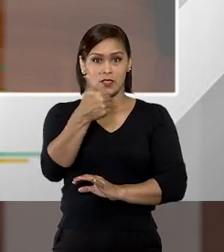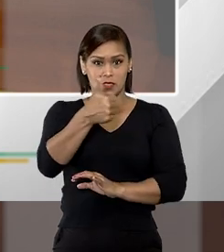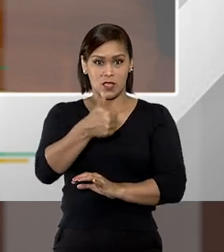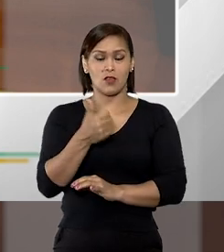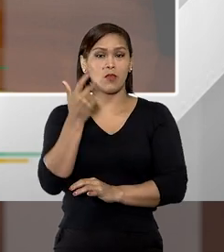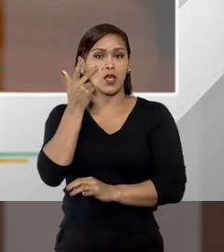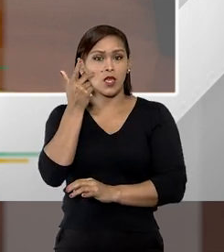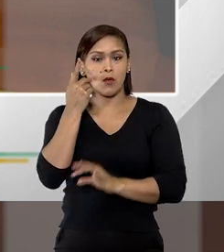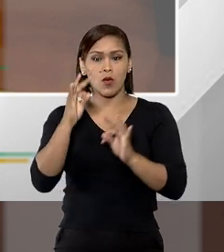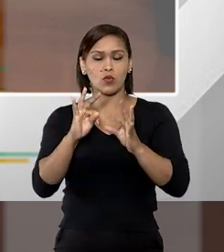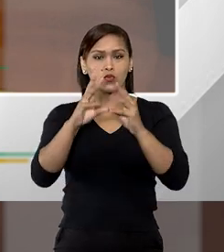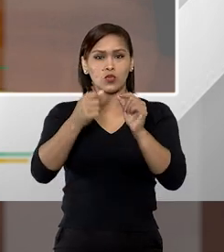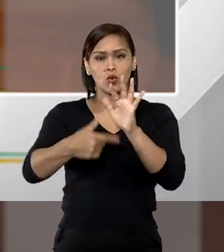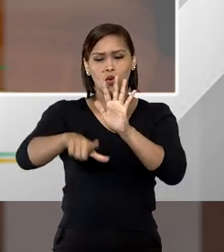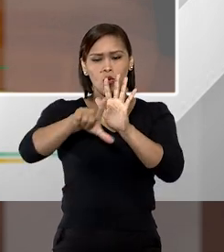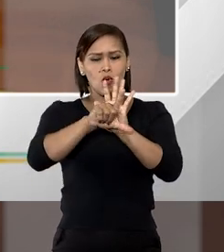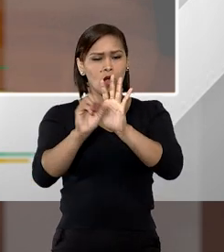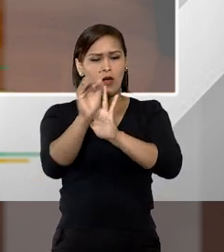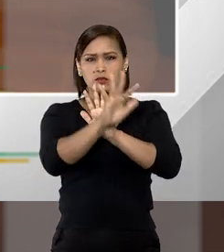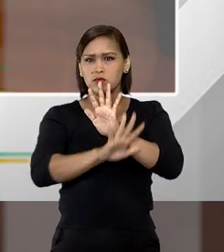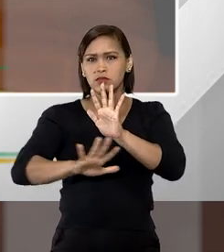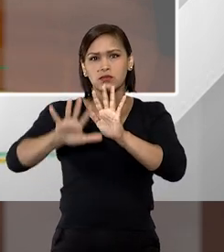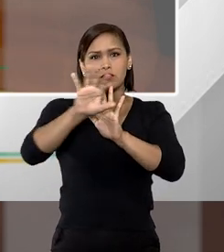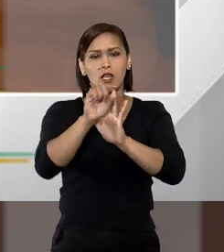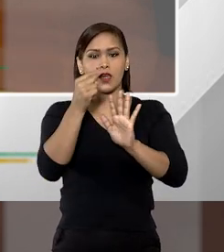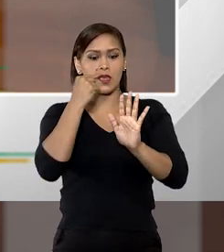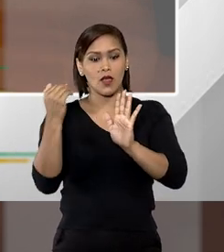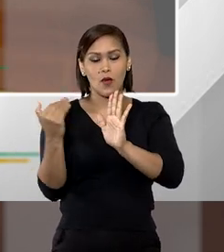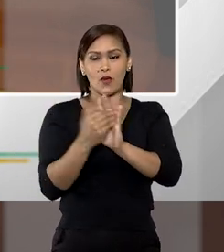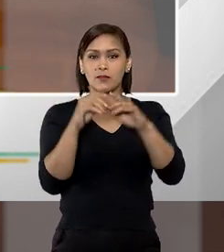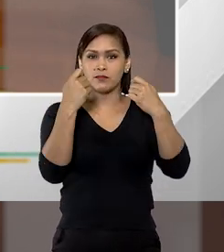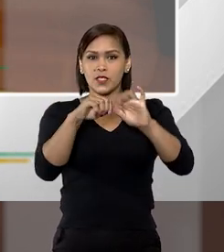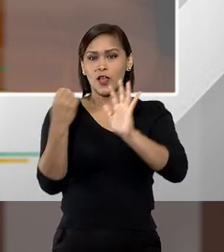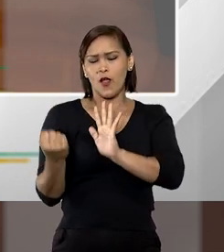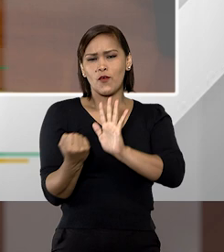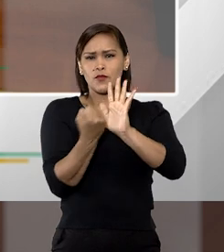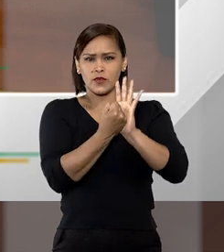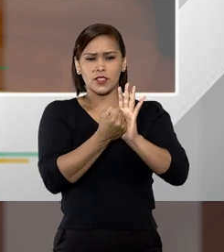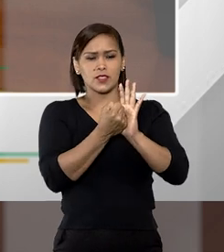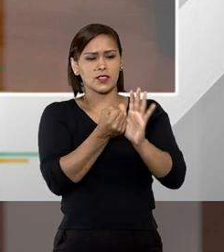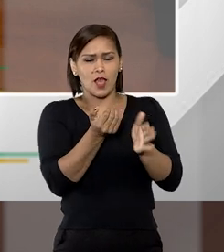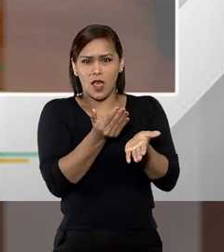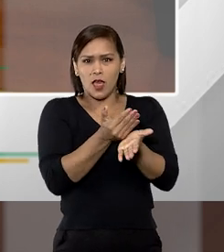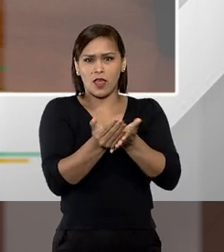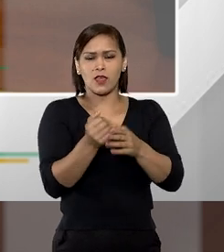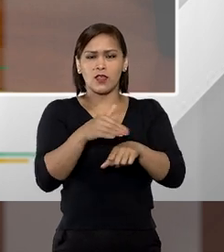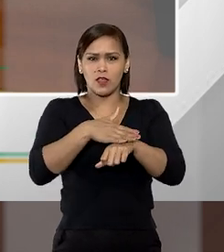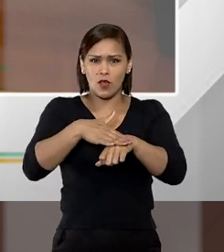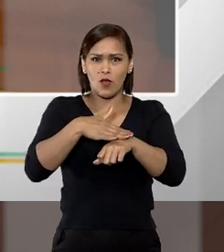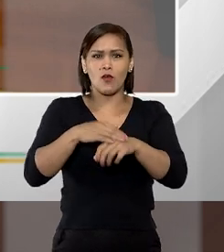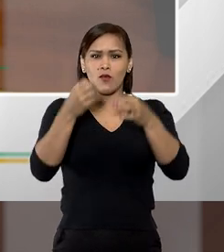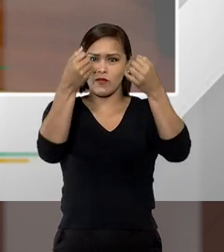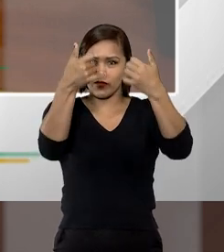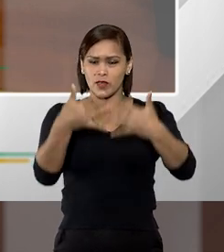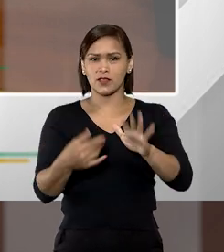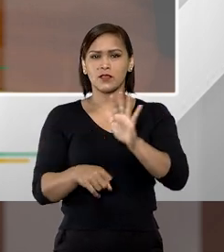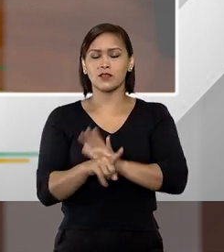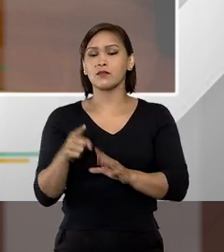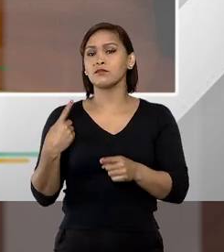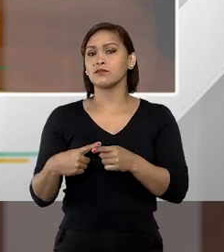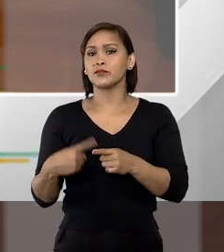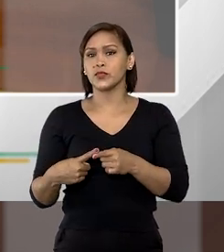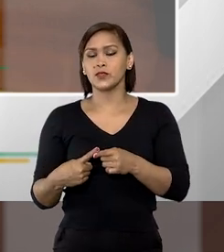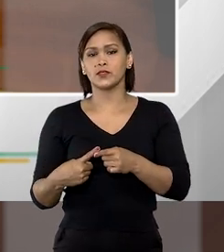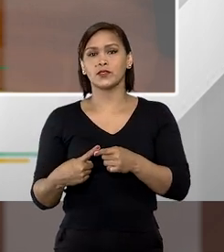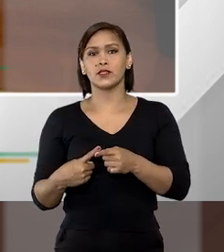que é comum em todas as legislações que eu acho que o ponto que a gente tem que se fixar nessa nossa discussão, nesse nosso programa. Que é o fato